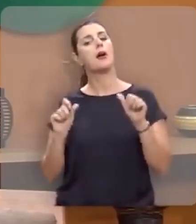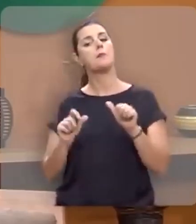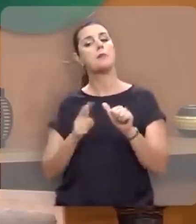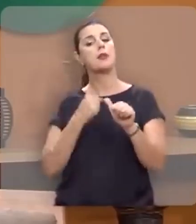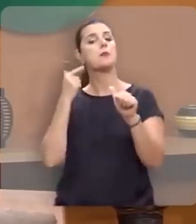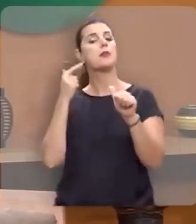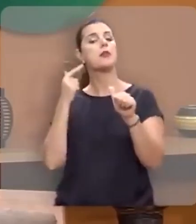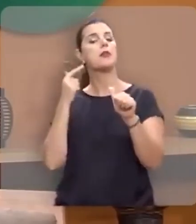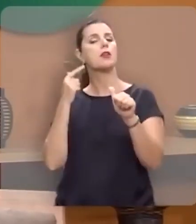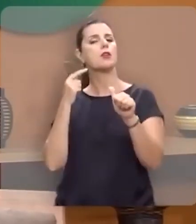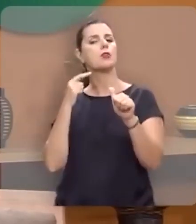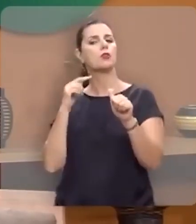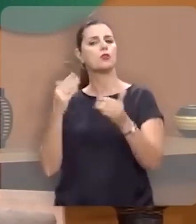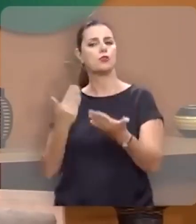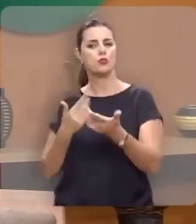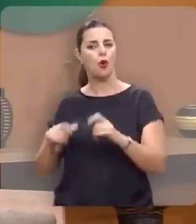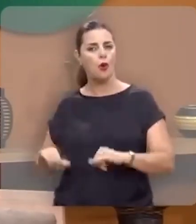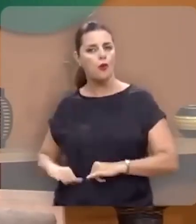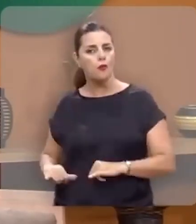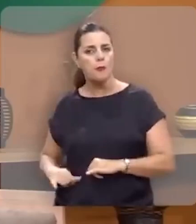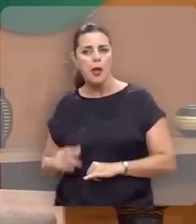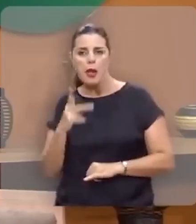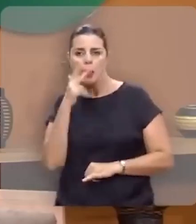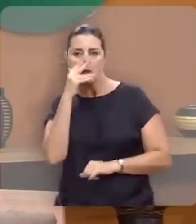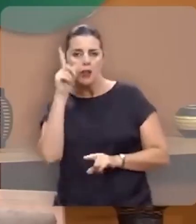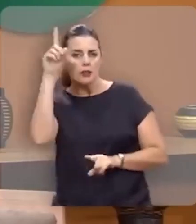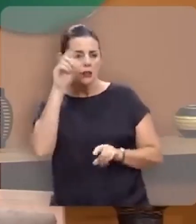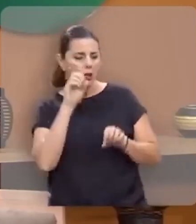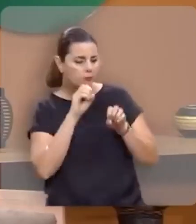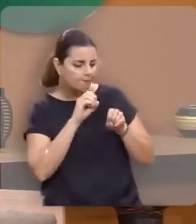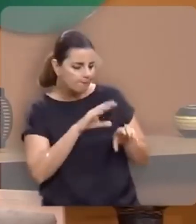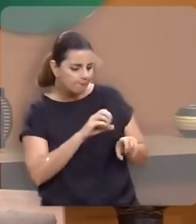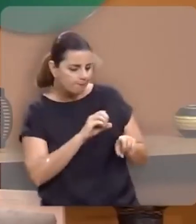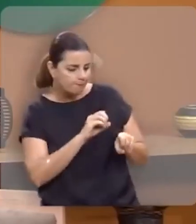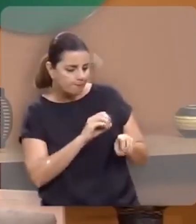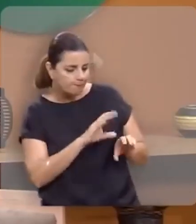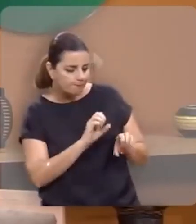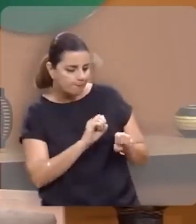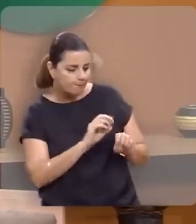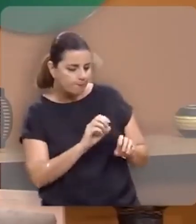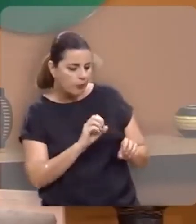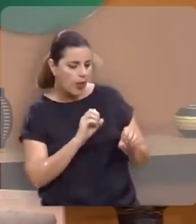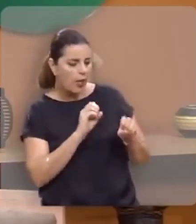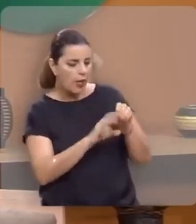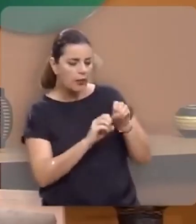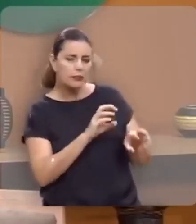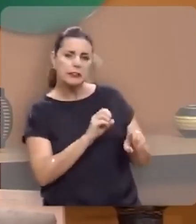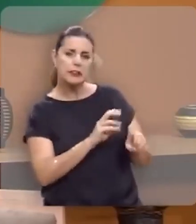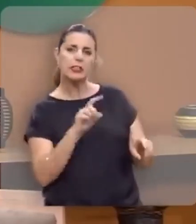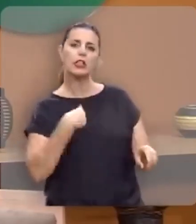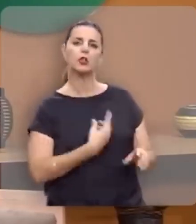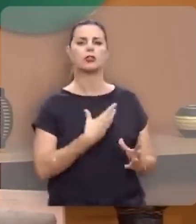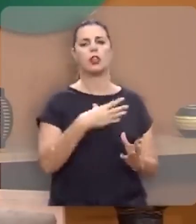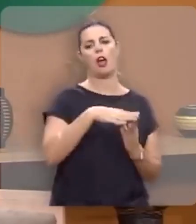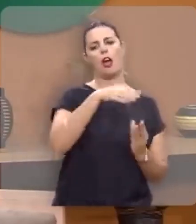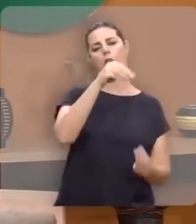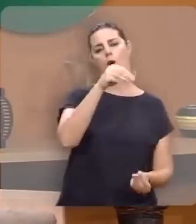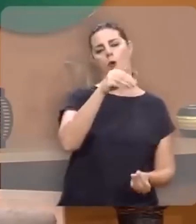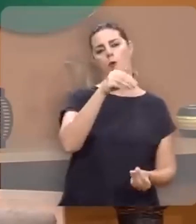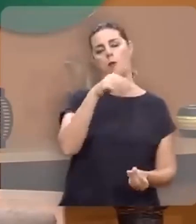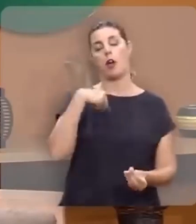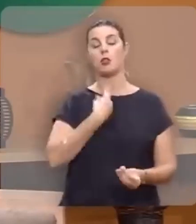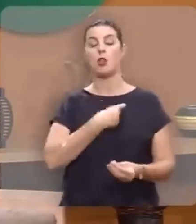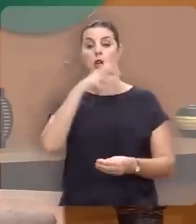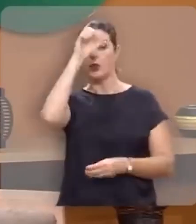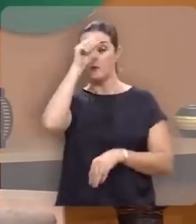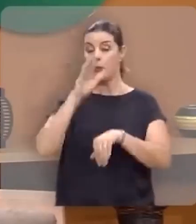sofrimento é a escola de Deus, onde Deus tonifica as musculaturas da nossa alma. Nós